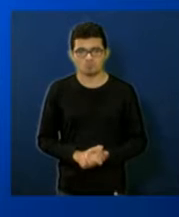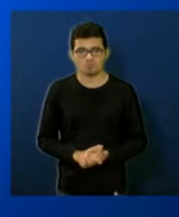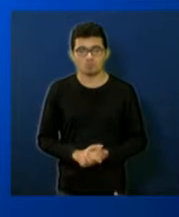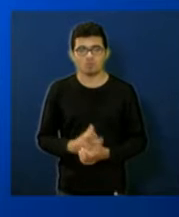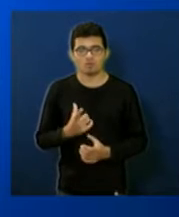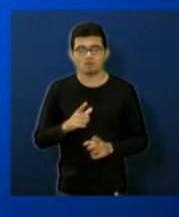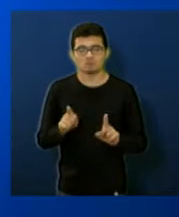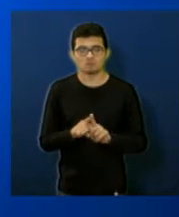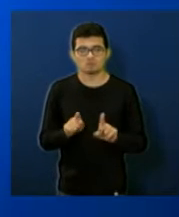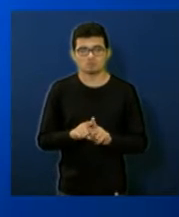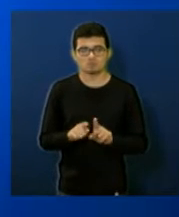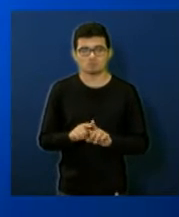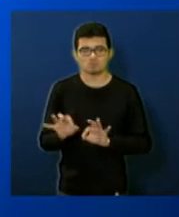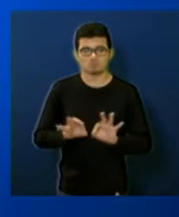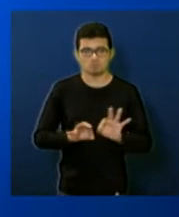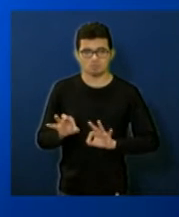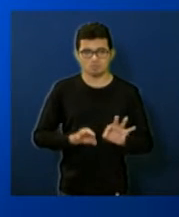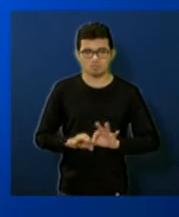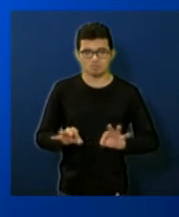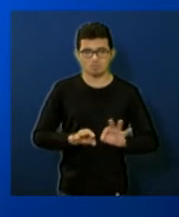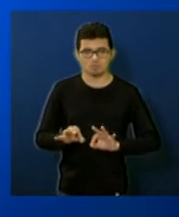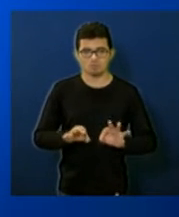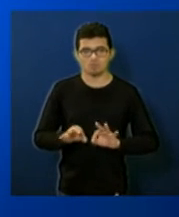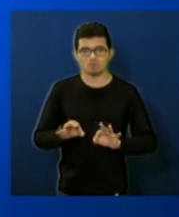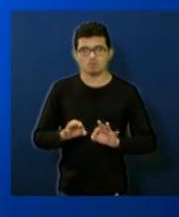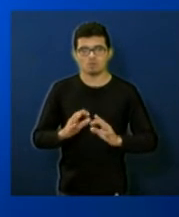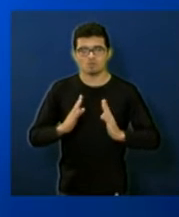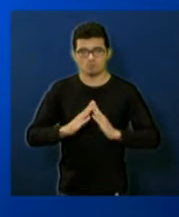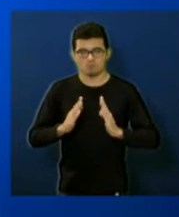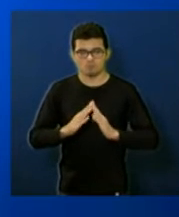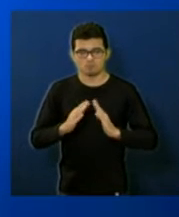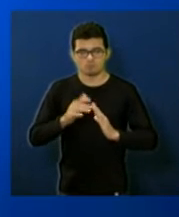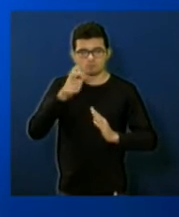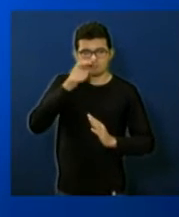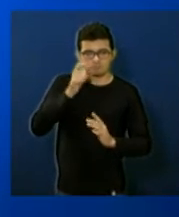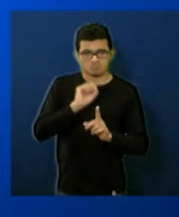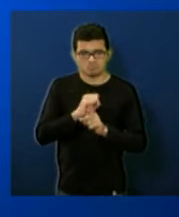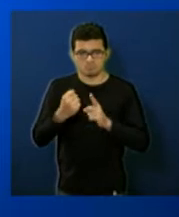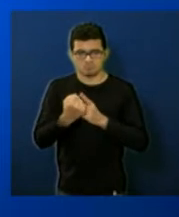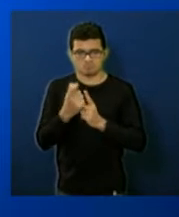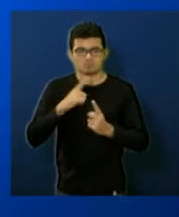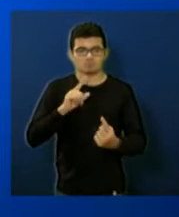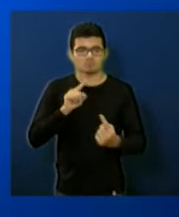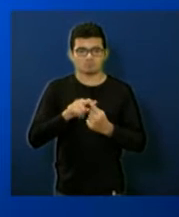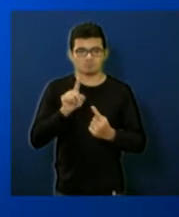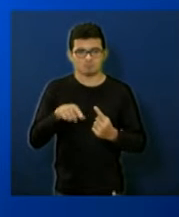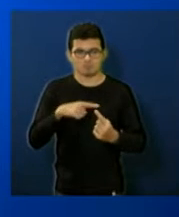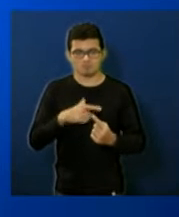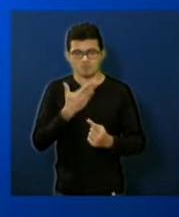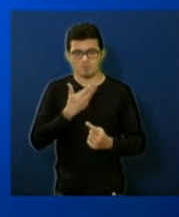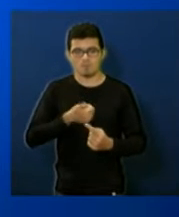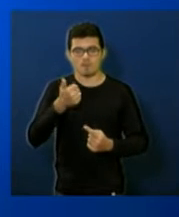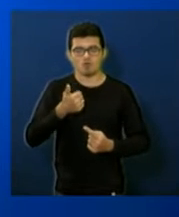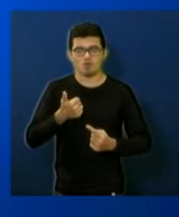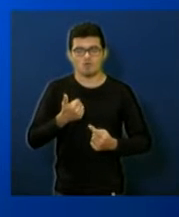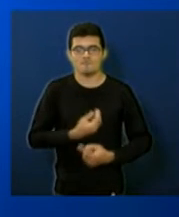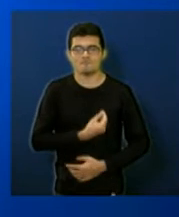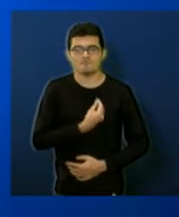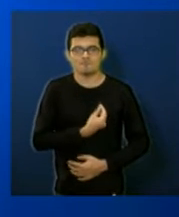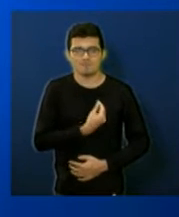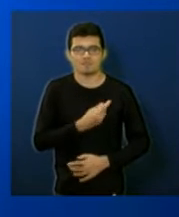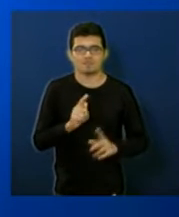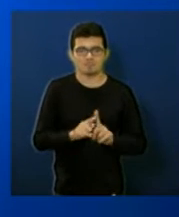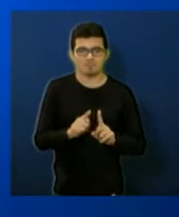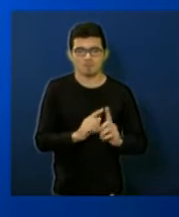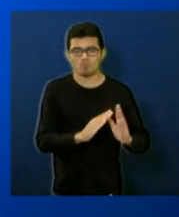Programa de interesse social é propiciar melhores condições de qualidade de vida e de atendimento com moradia para